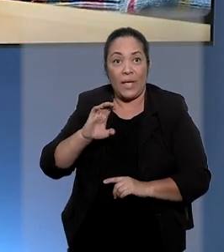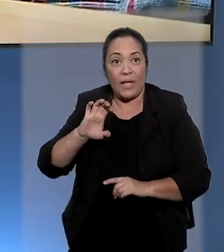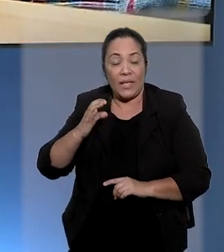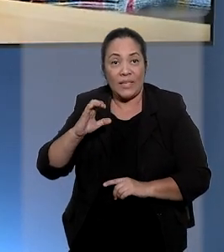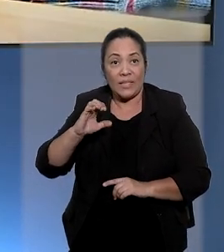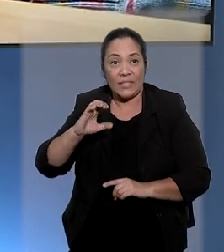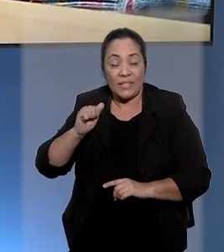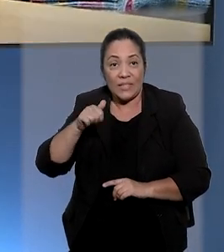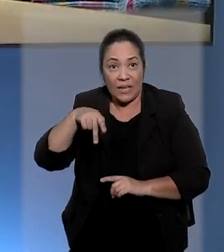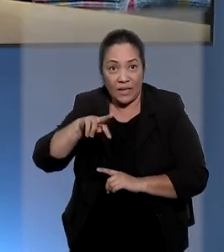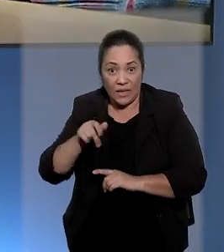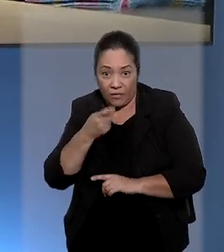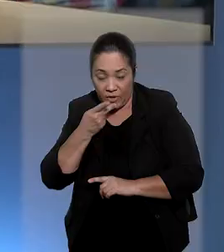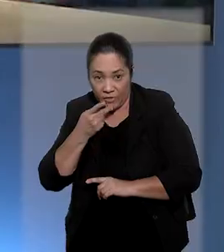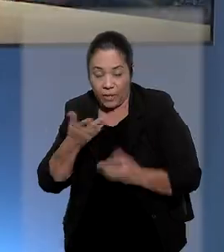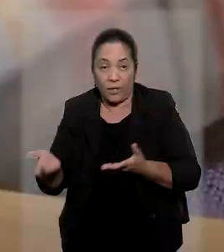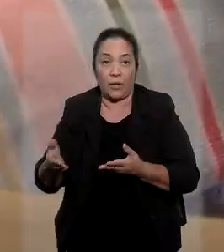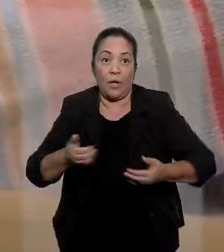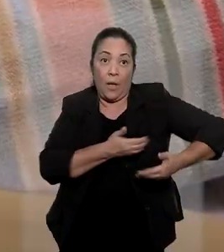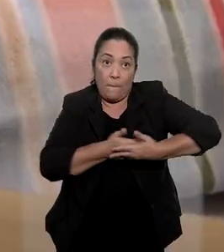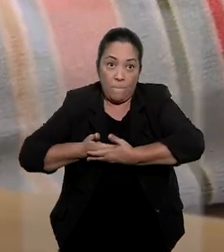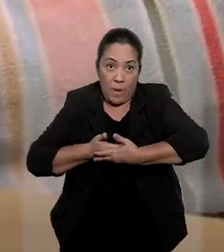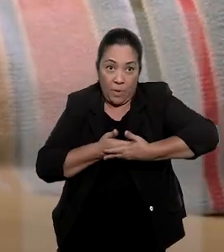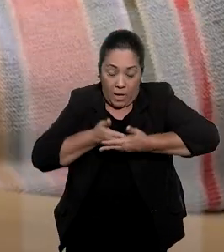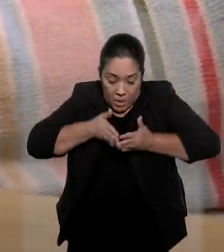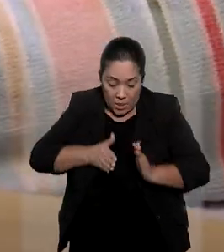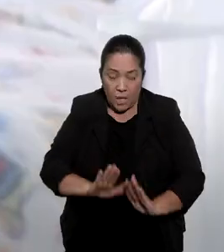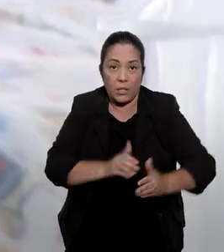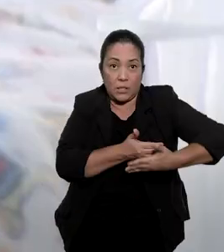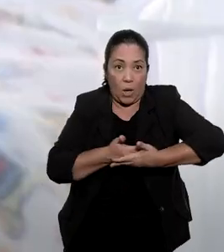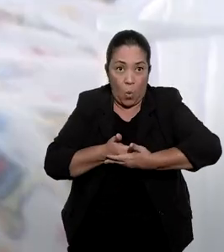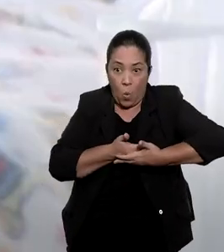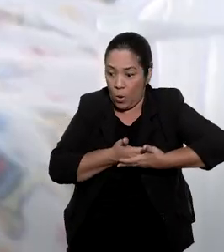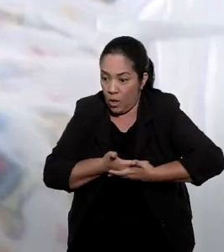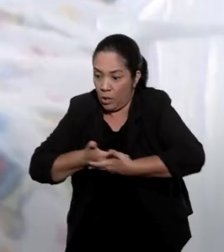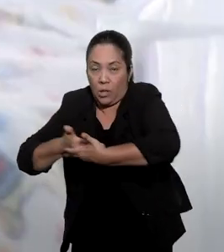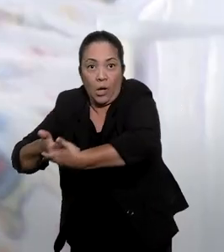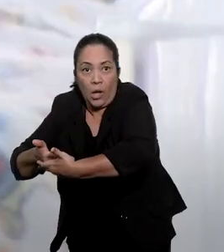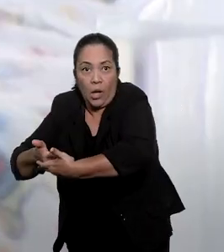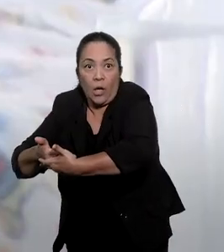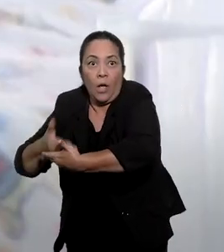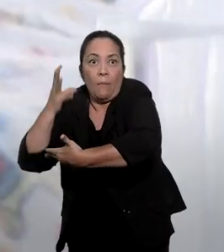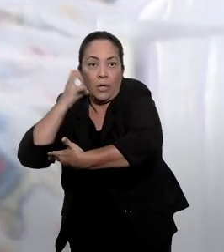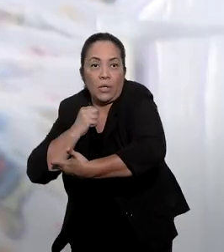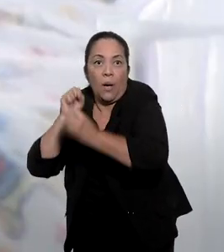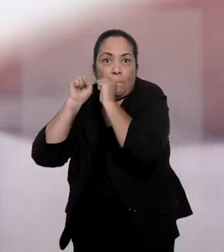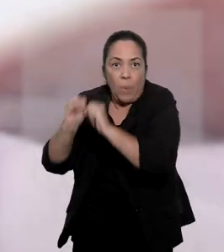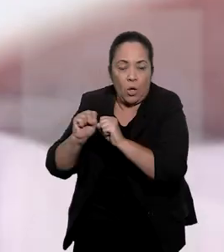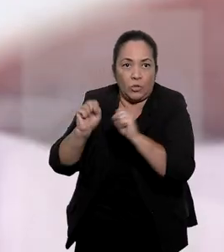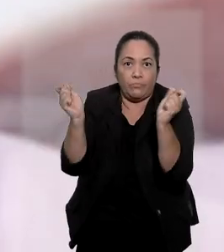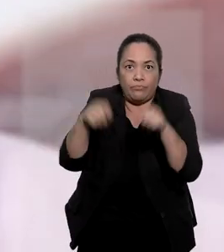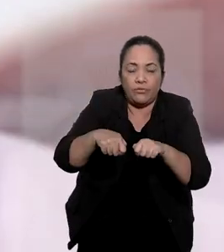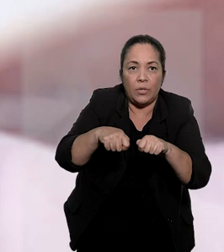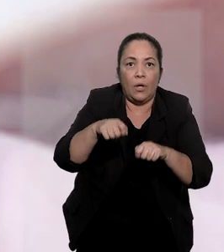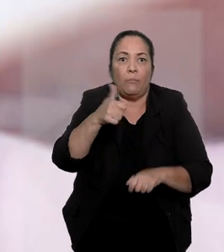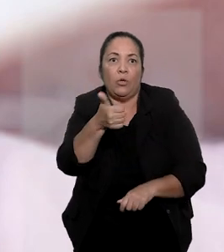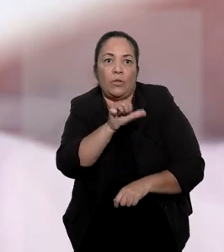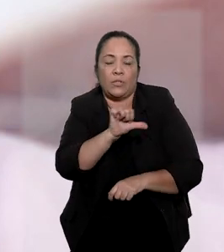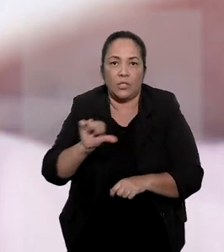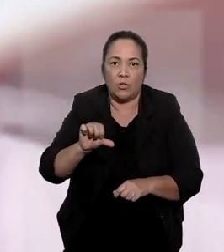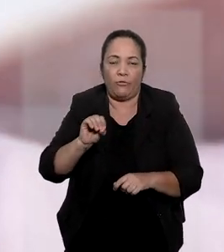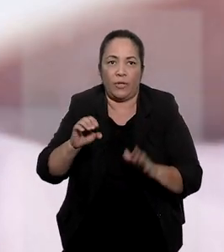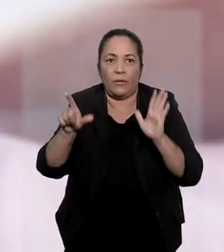A entrega voluntária de um bebê antes ou depois do parto é permitida por lei no Brasil desde 1990,